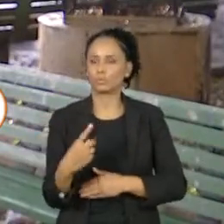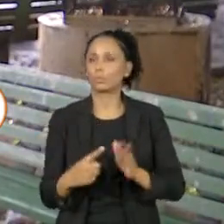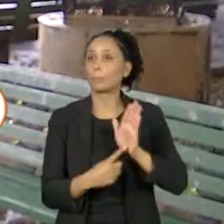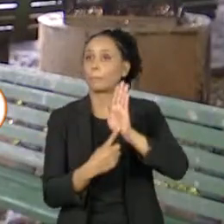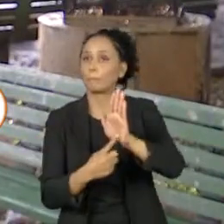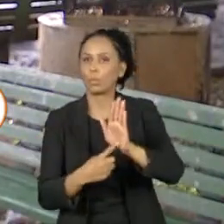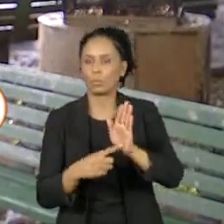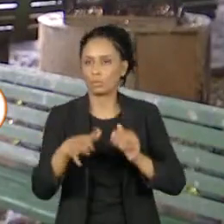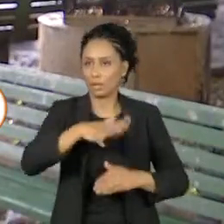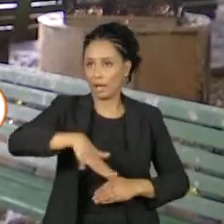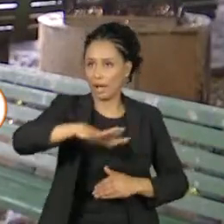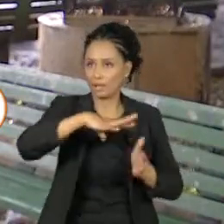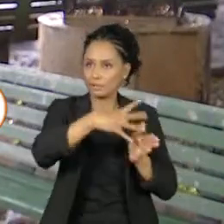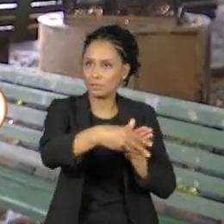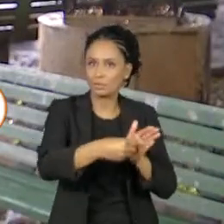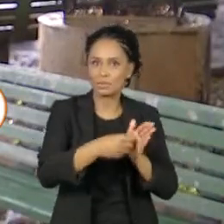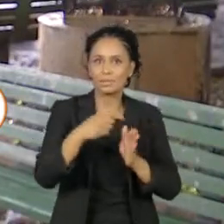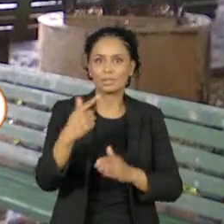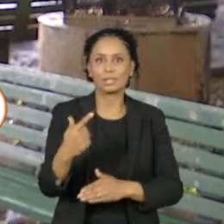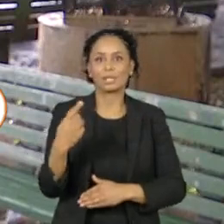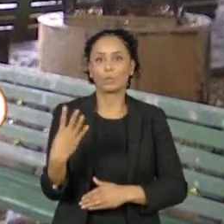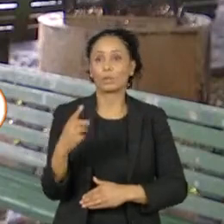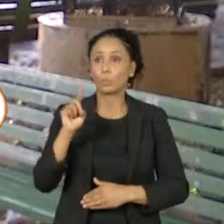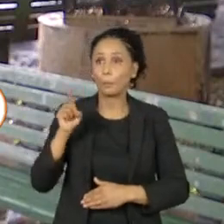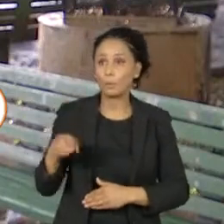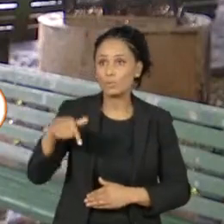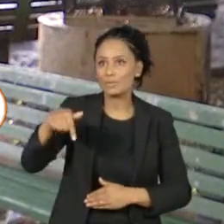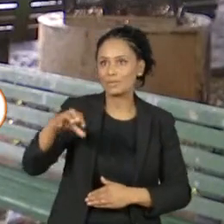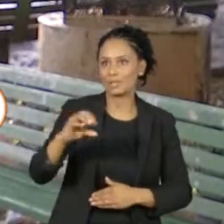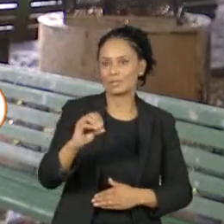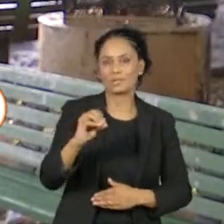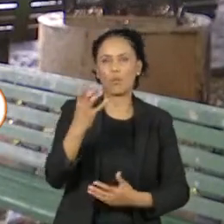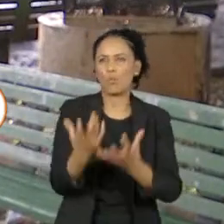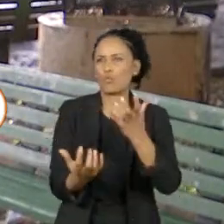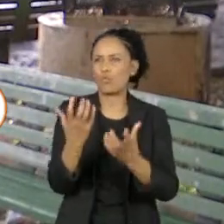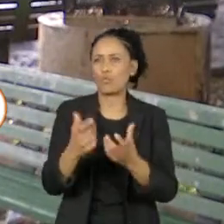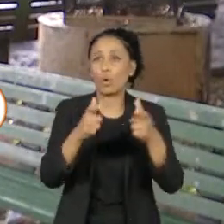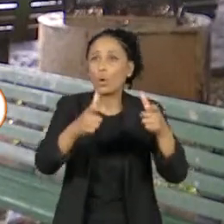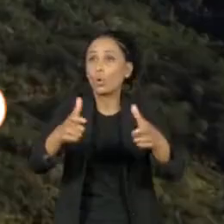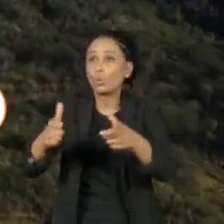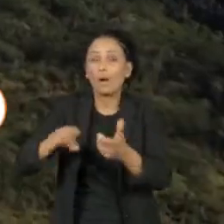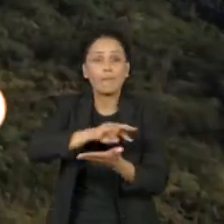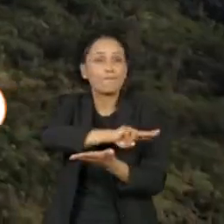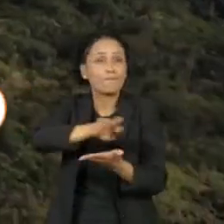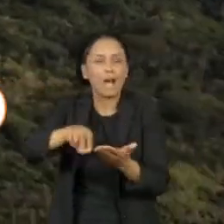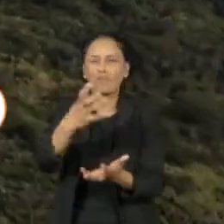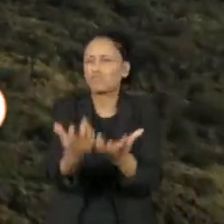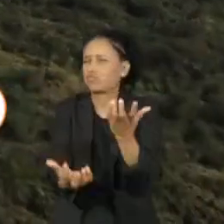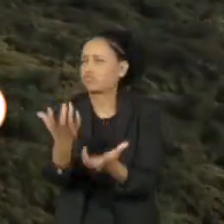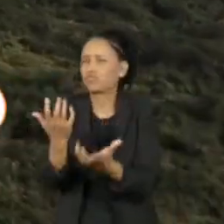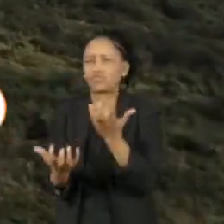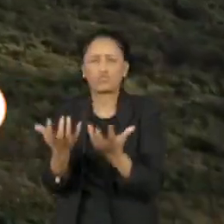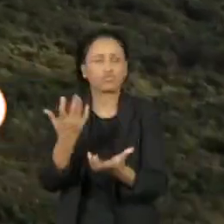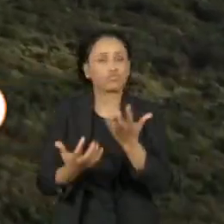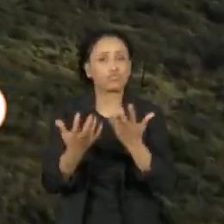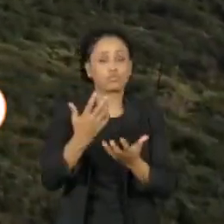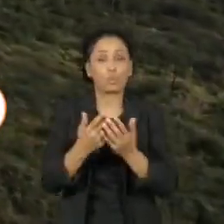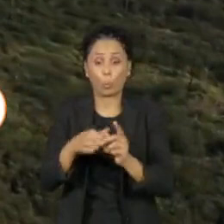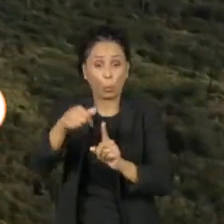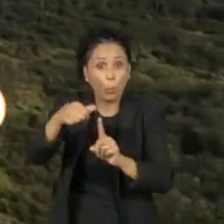74.700 focos de incêndio, número que já supera o do ano passado inteiro. Só no mês